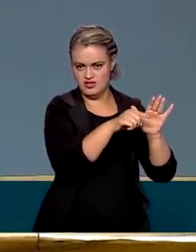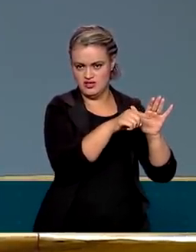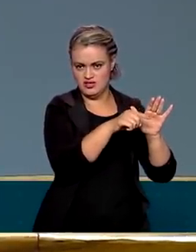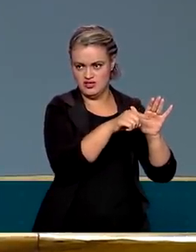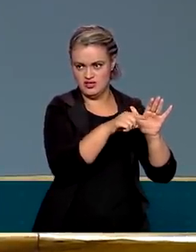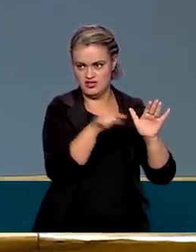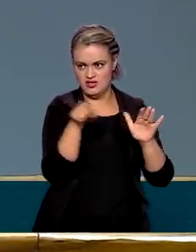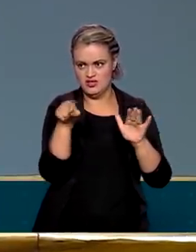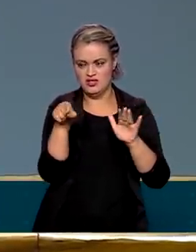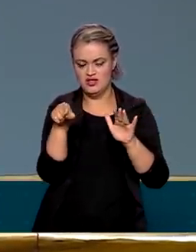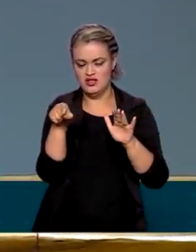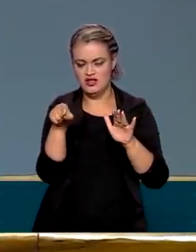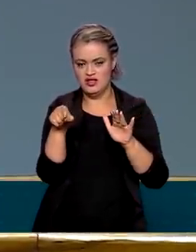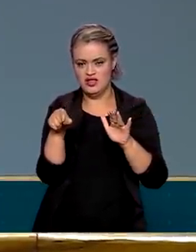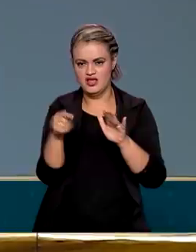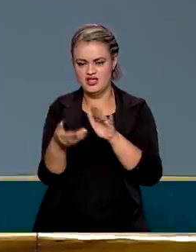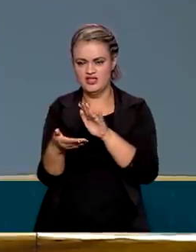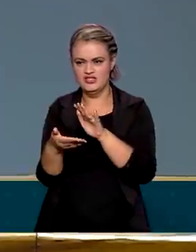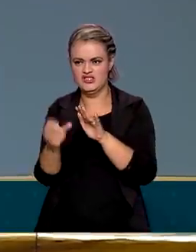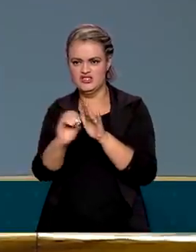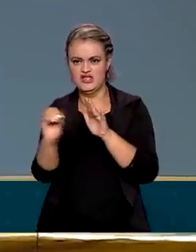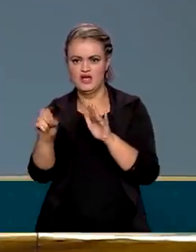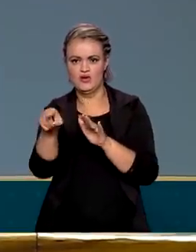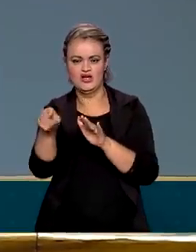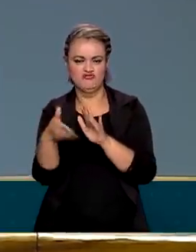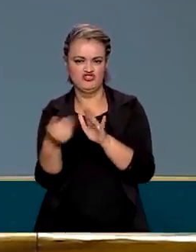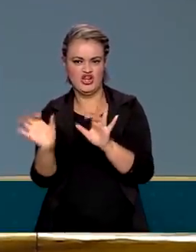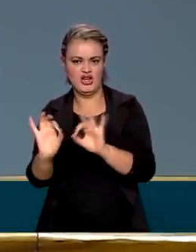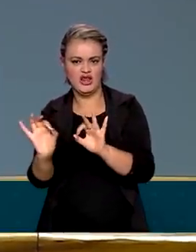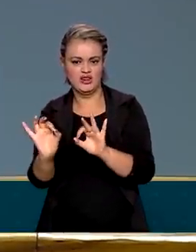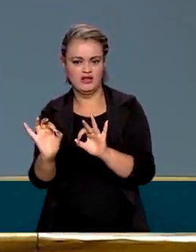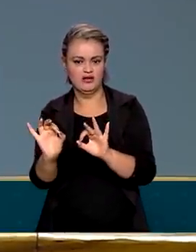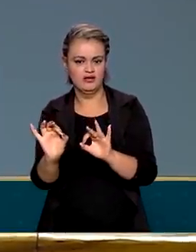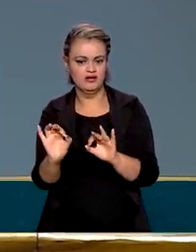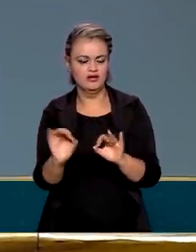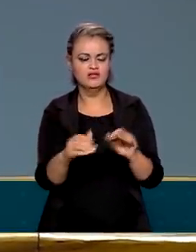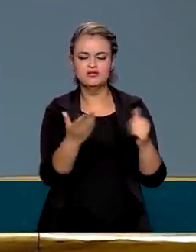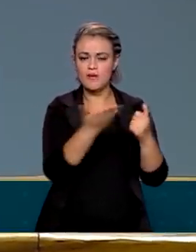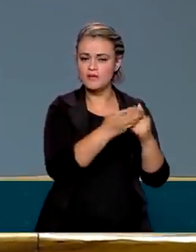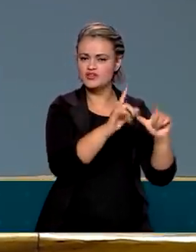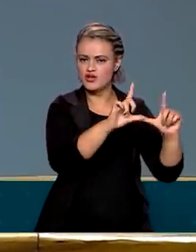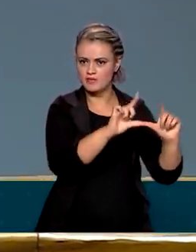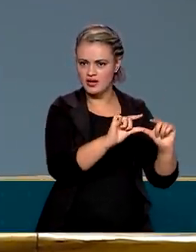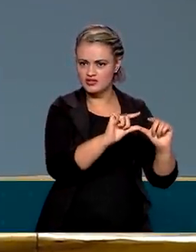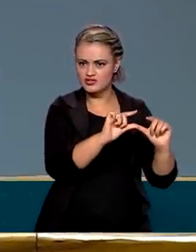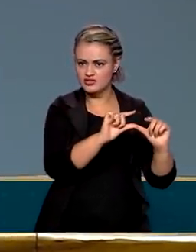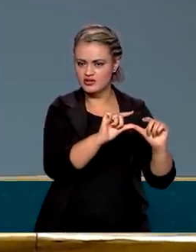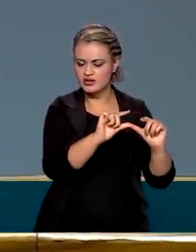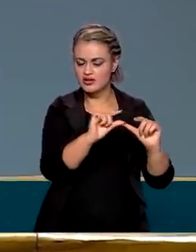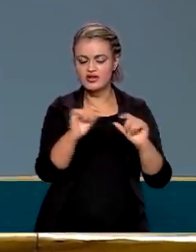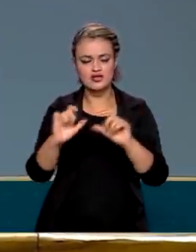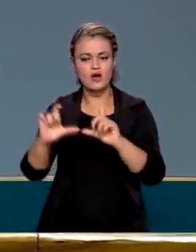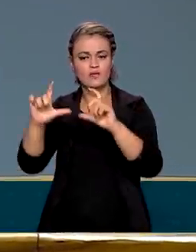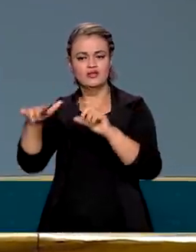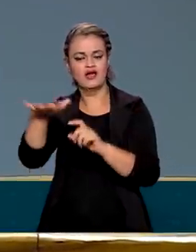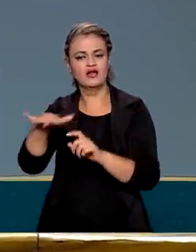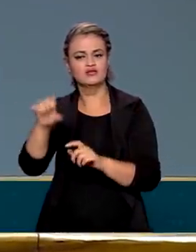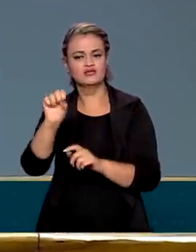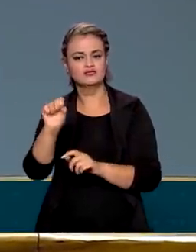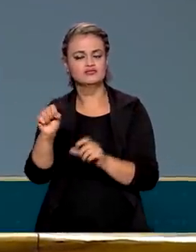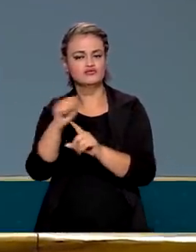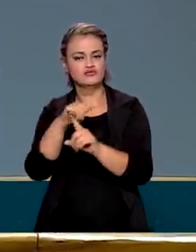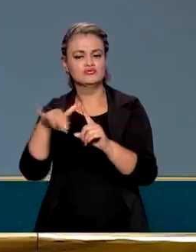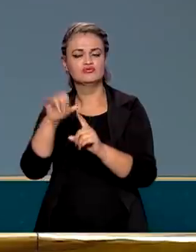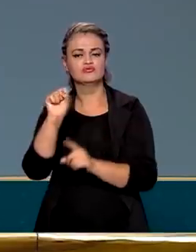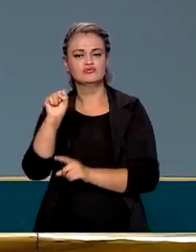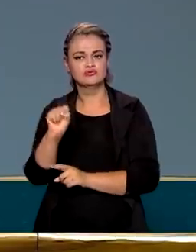e vamos tirar zero no social, ou baixa um pouco a média do fiscal, mas aumenta um pouco a média do social. Então,